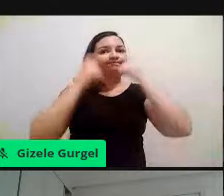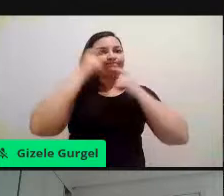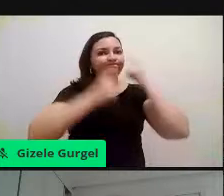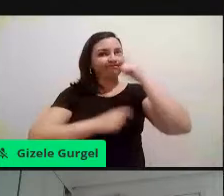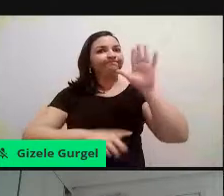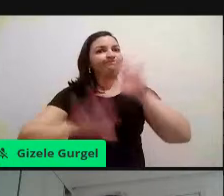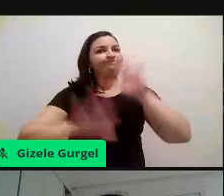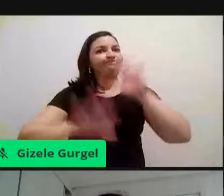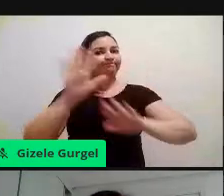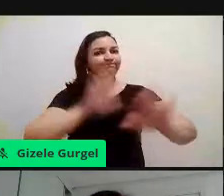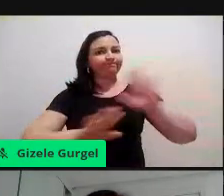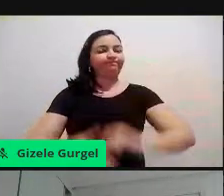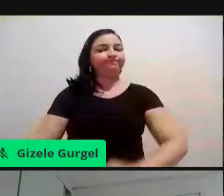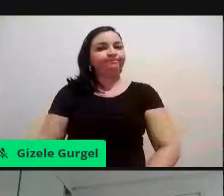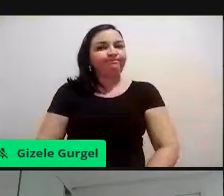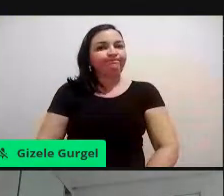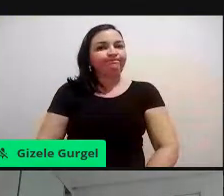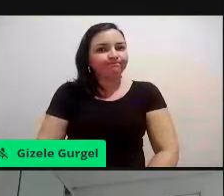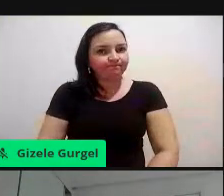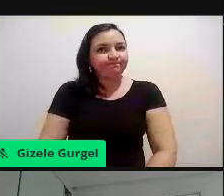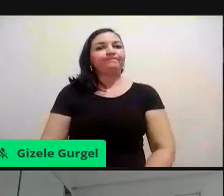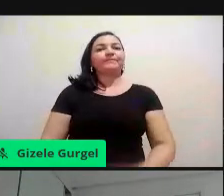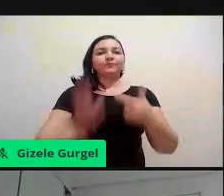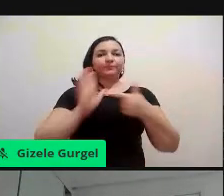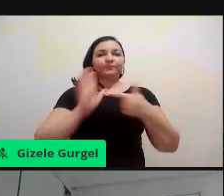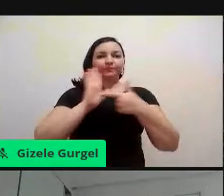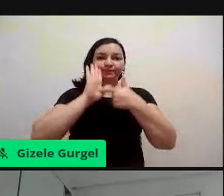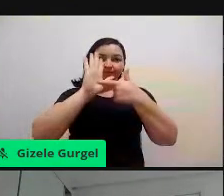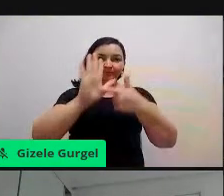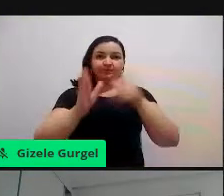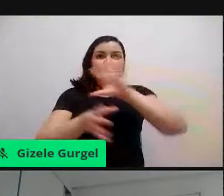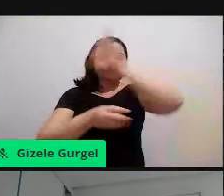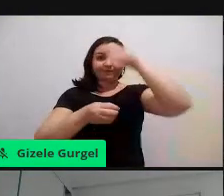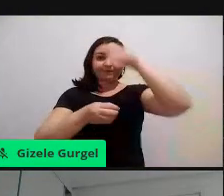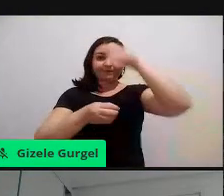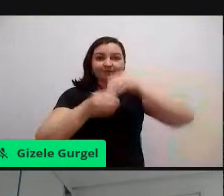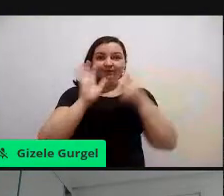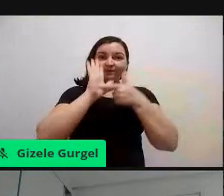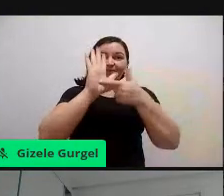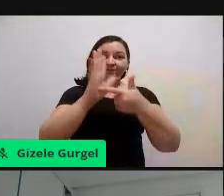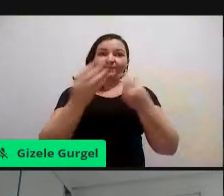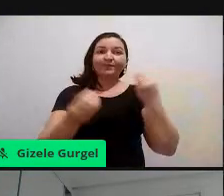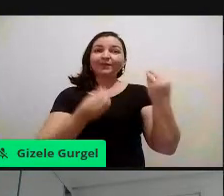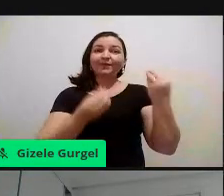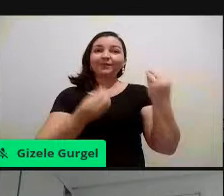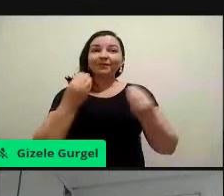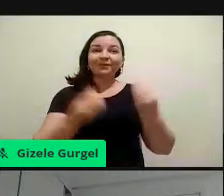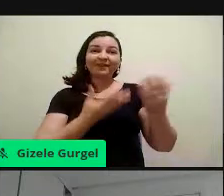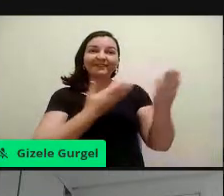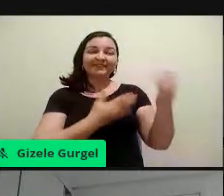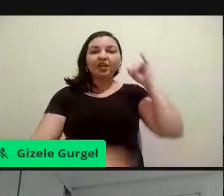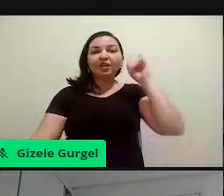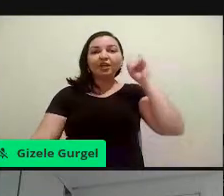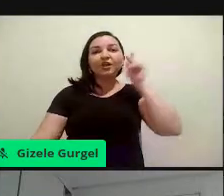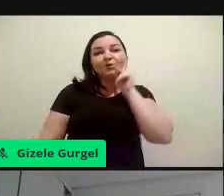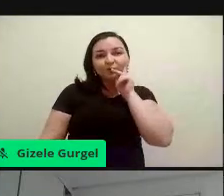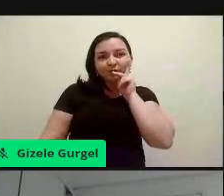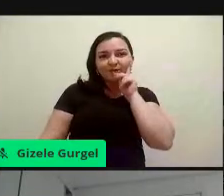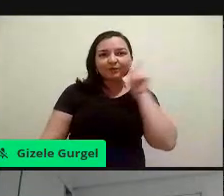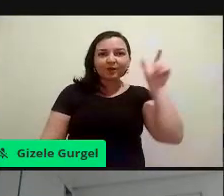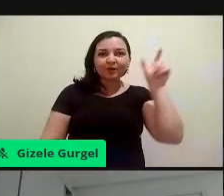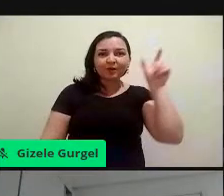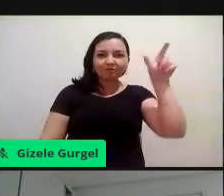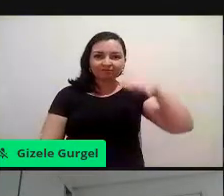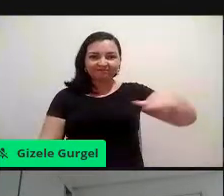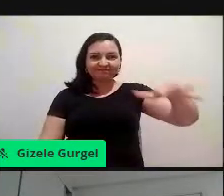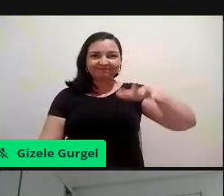eu vou mostrar um pouco, né, saindo desse cenário, para mostrar o que é que a gente faz aqui em João Pessoa, com